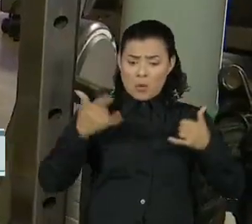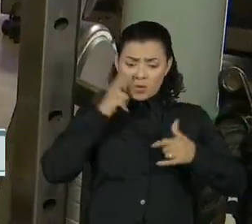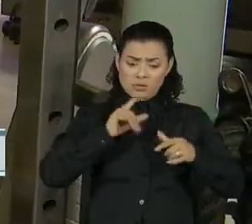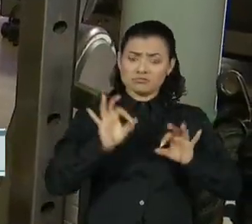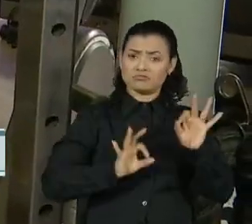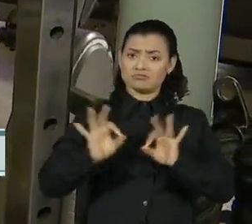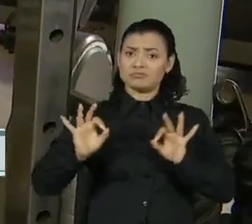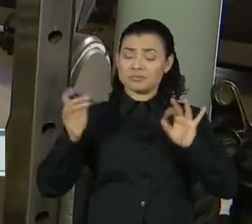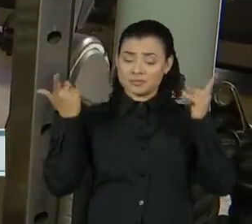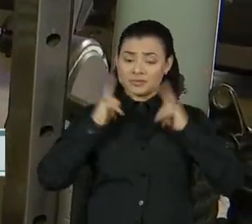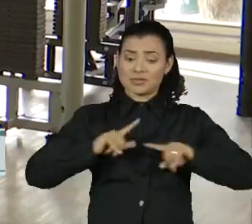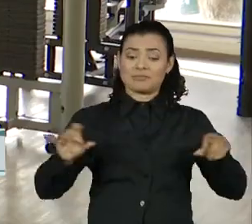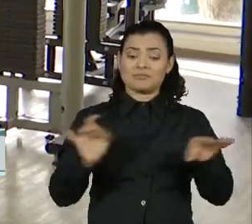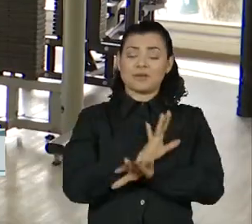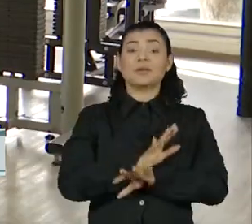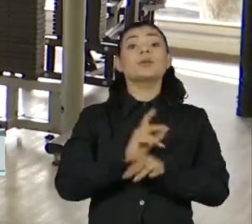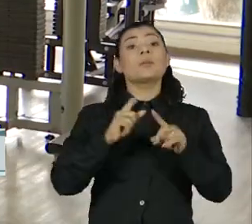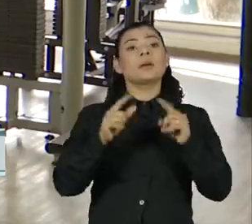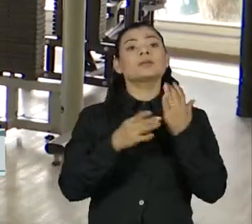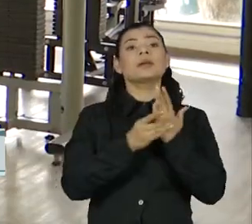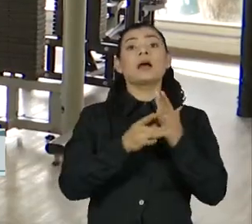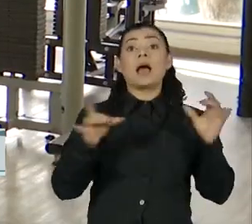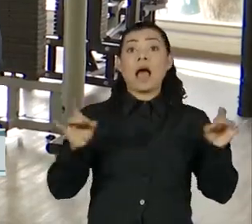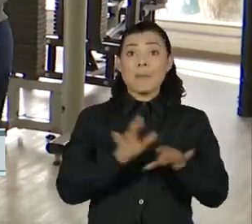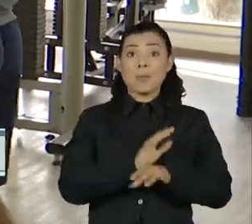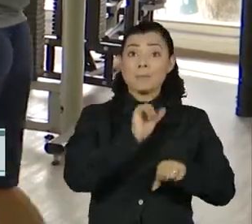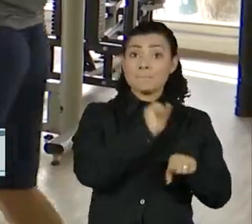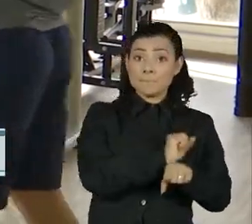calorias mesmo após o término da atividade física.